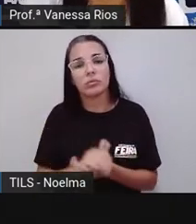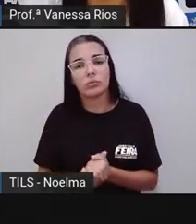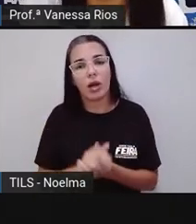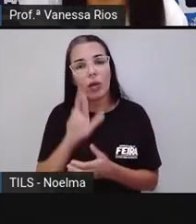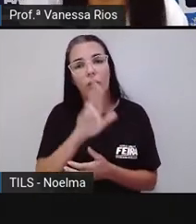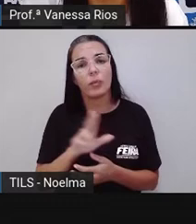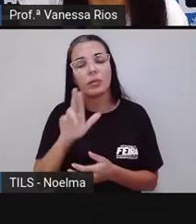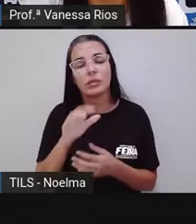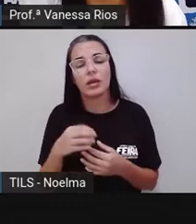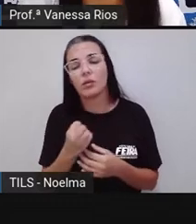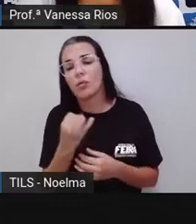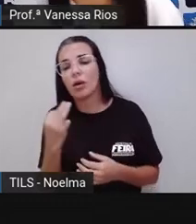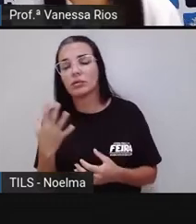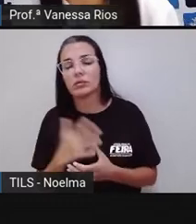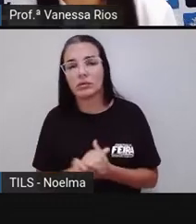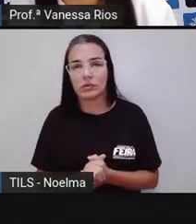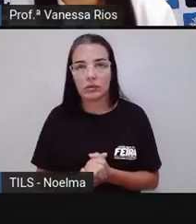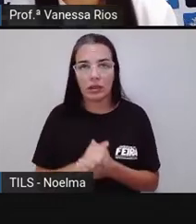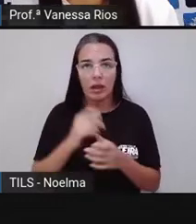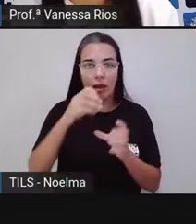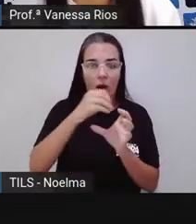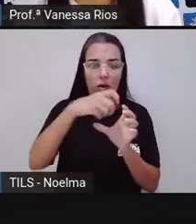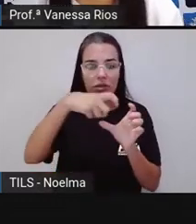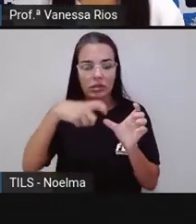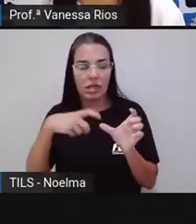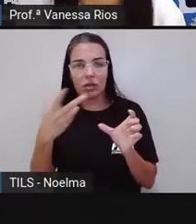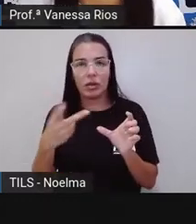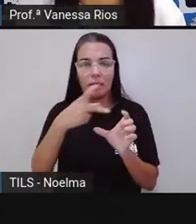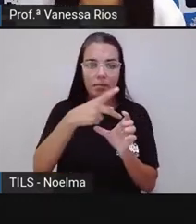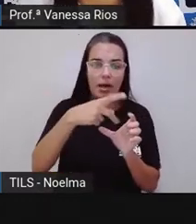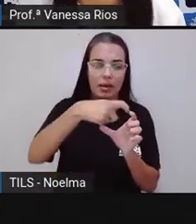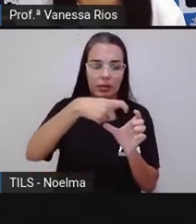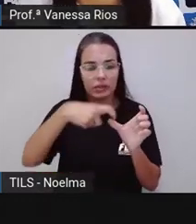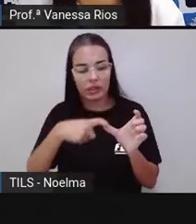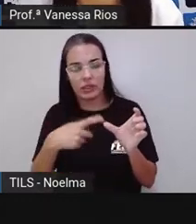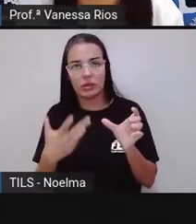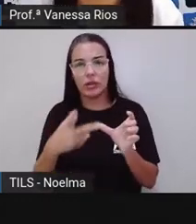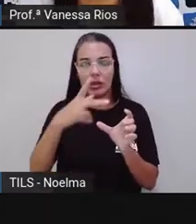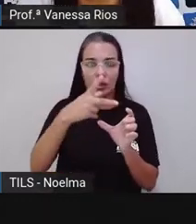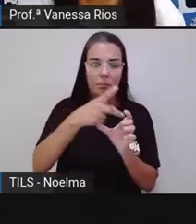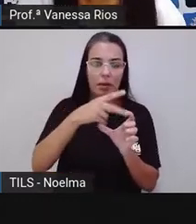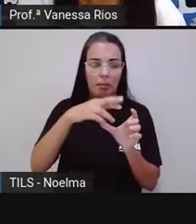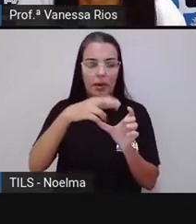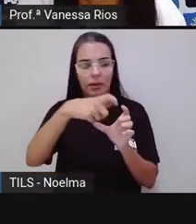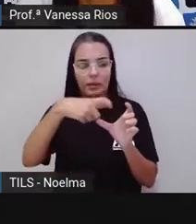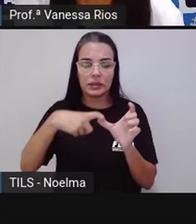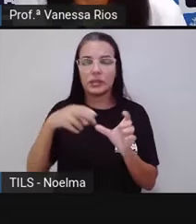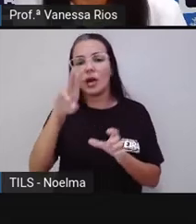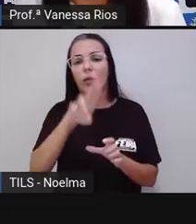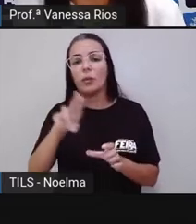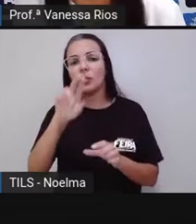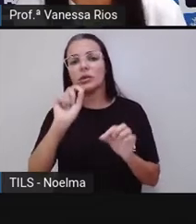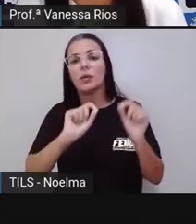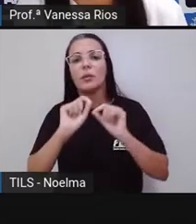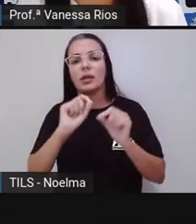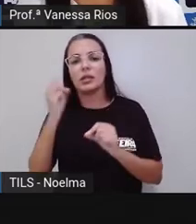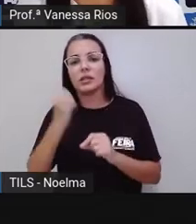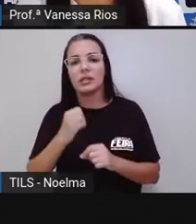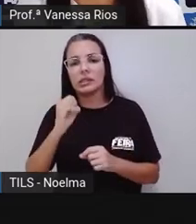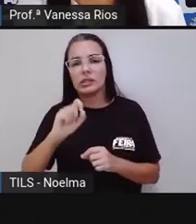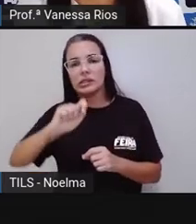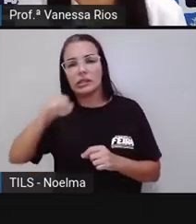palavras proparoxítonas, quanto nas oxítonas e paroxítonas que recebem acento na sílaba tônica.